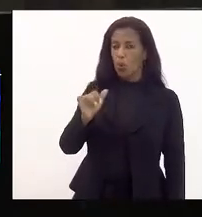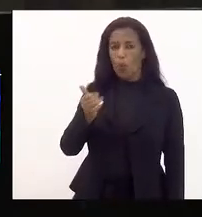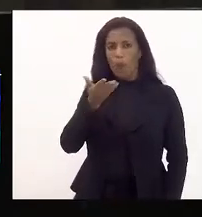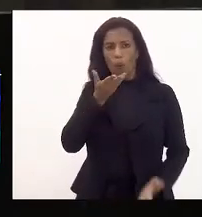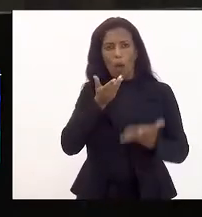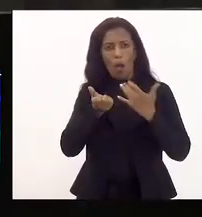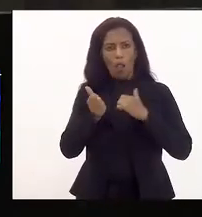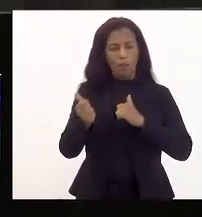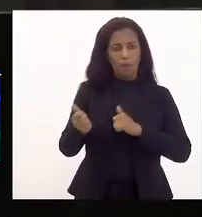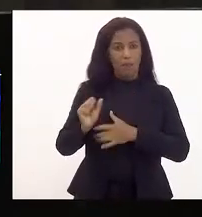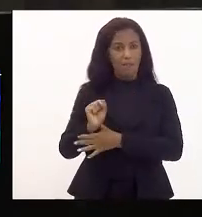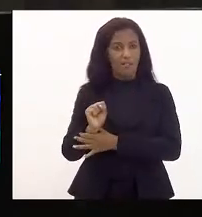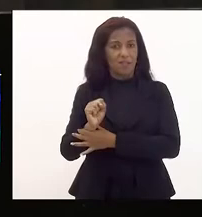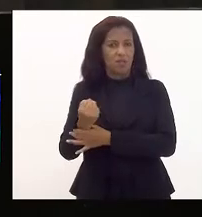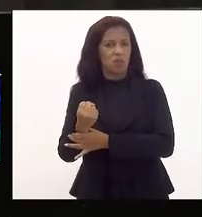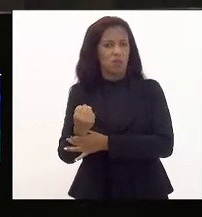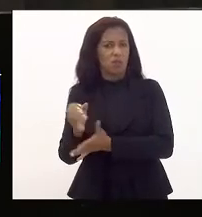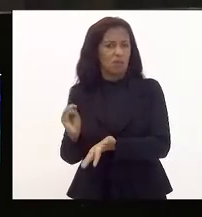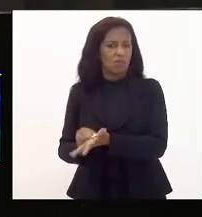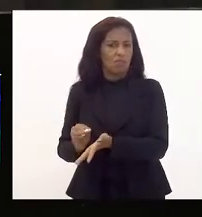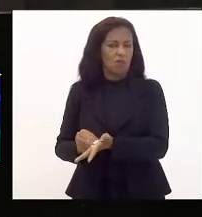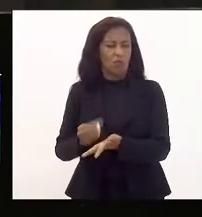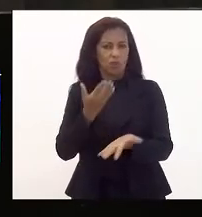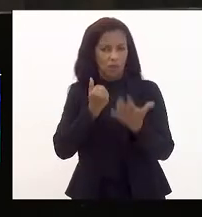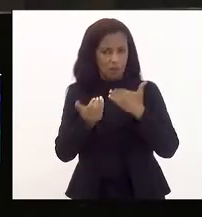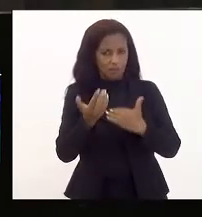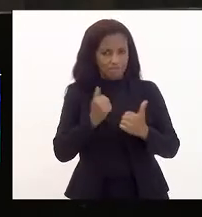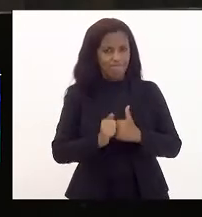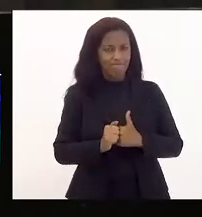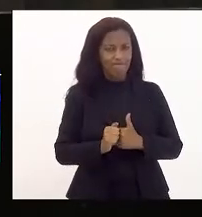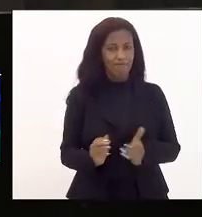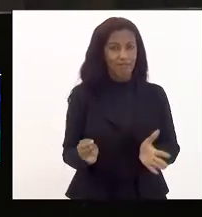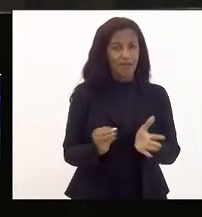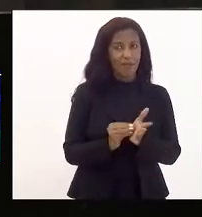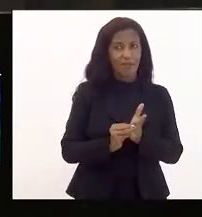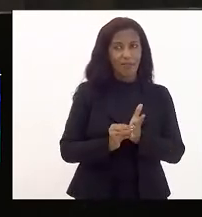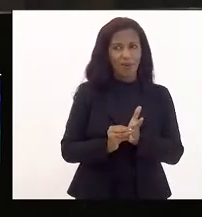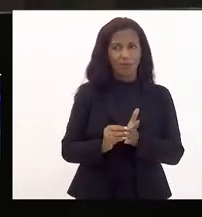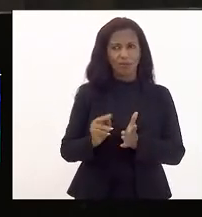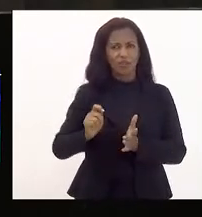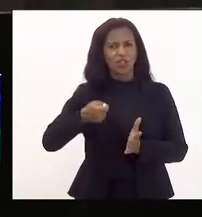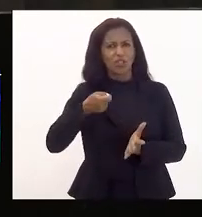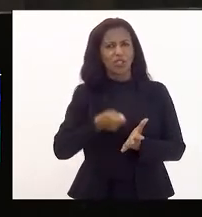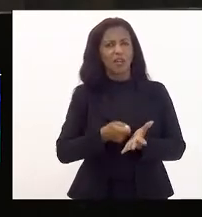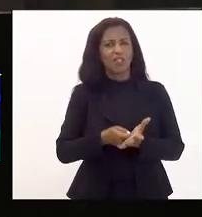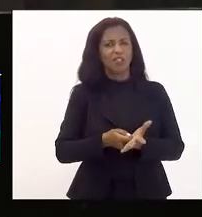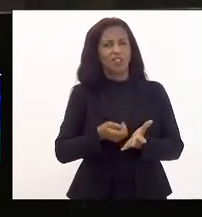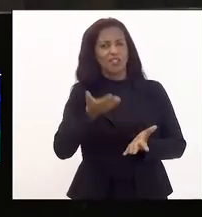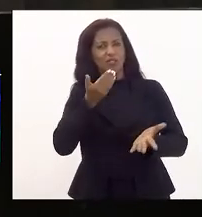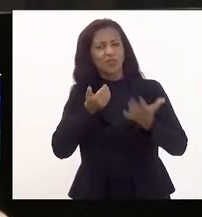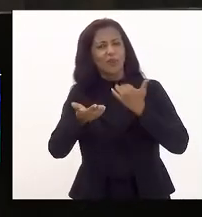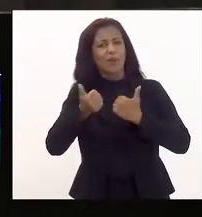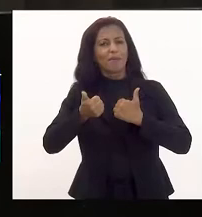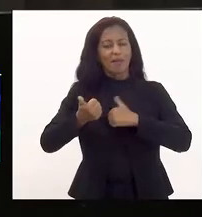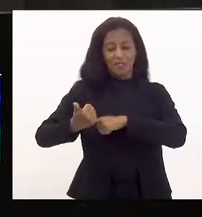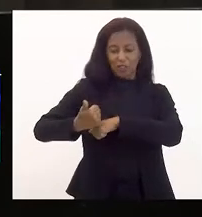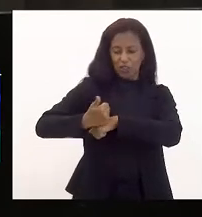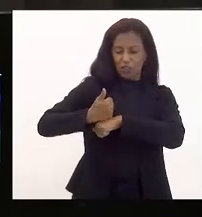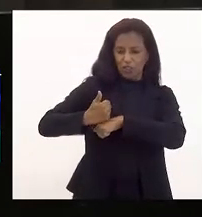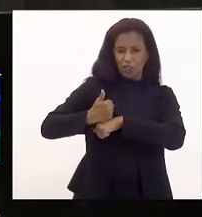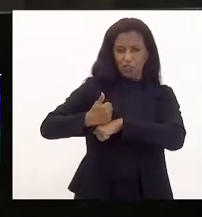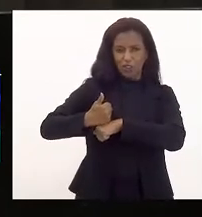majoritariamente da insegurança alimentar, da ausência de garantia de uma alimentação digna. Então,